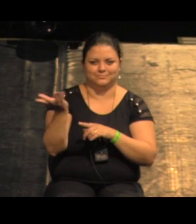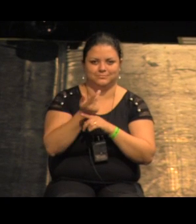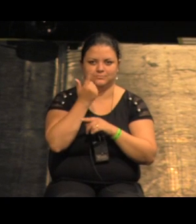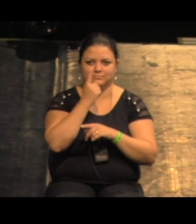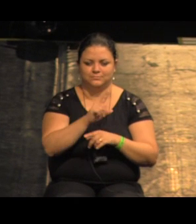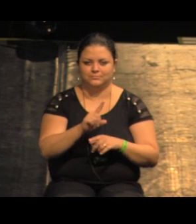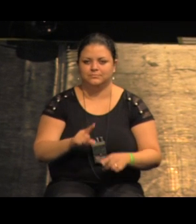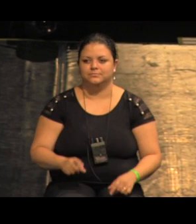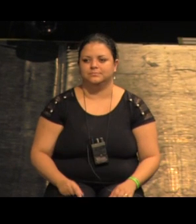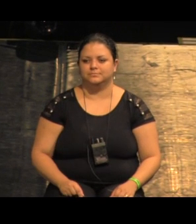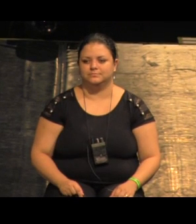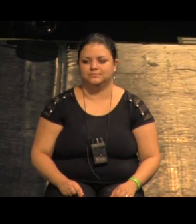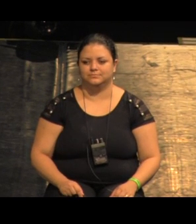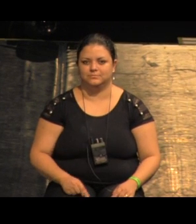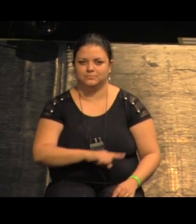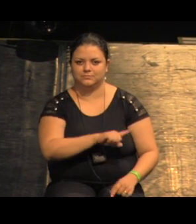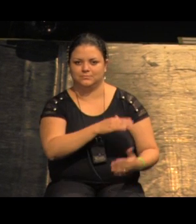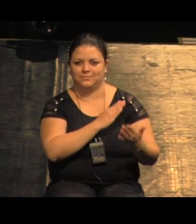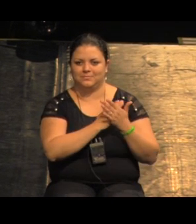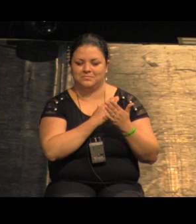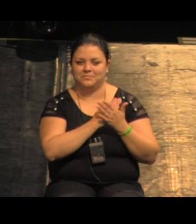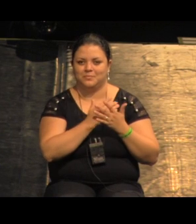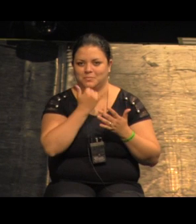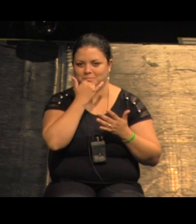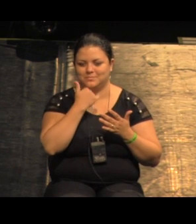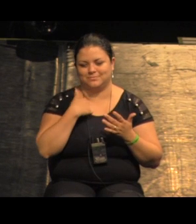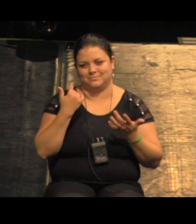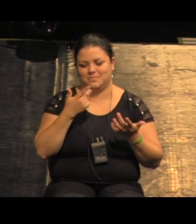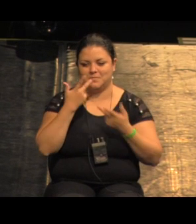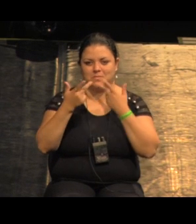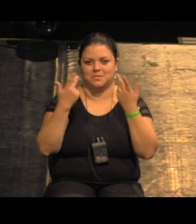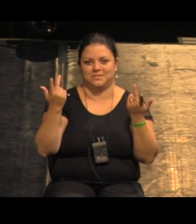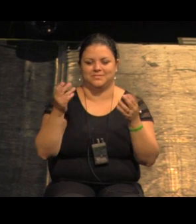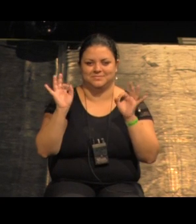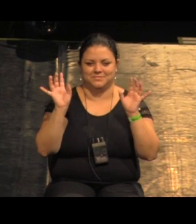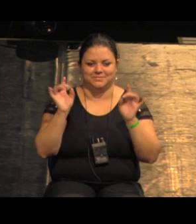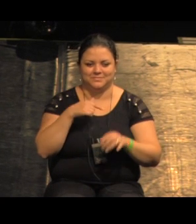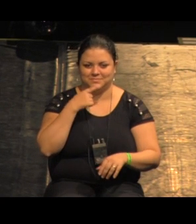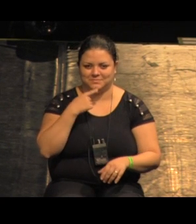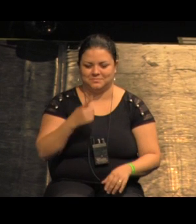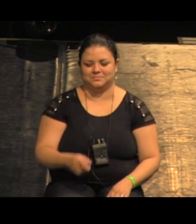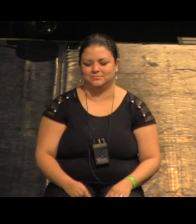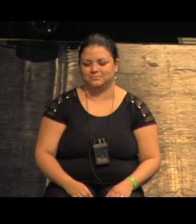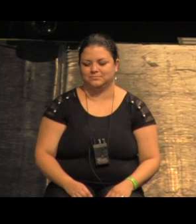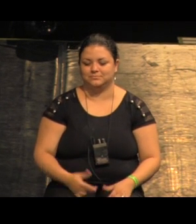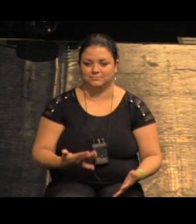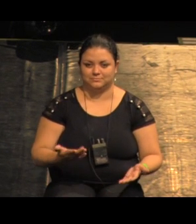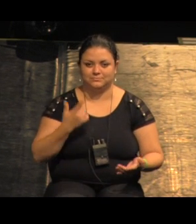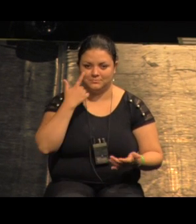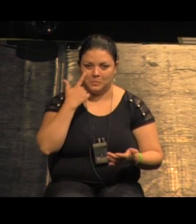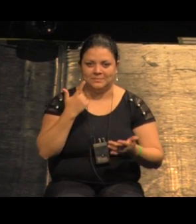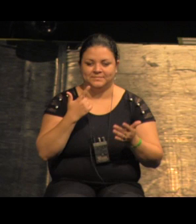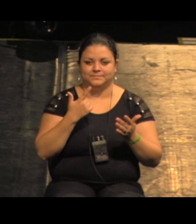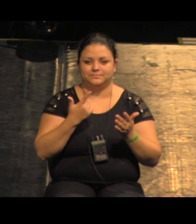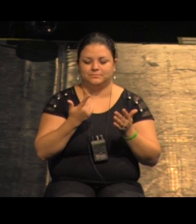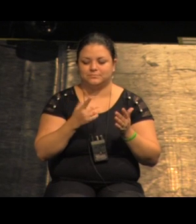ela é minha auxiliar para esses vocabulários então isso foi interessante isso aqui é digamos a sobreposição de todas as ações